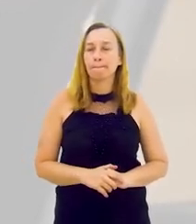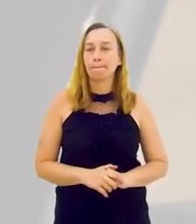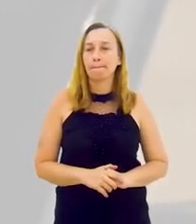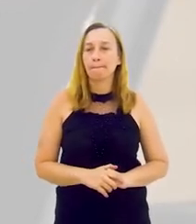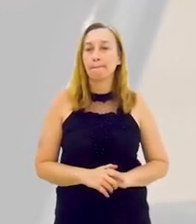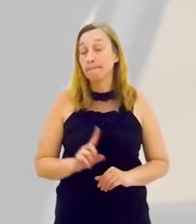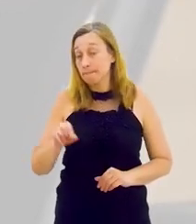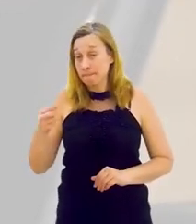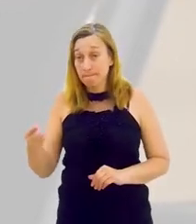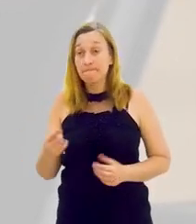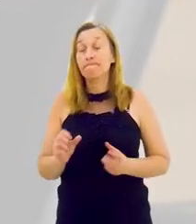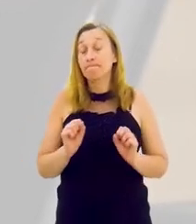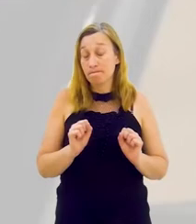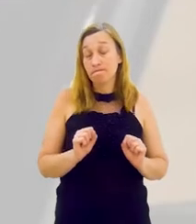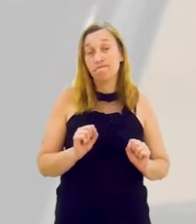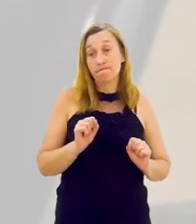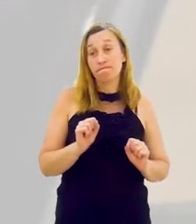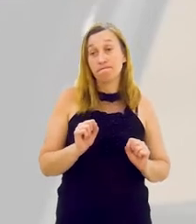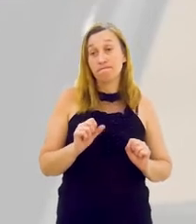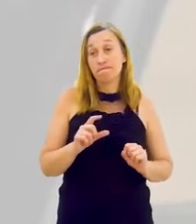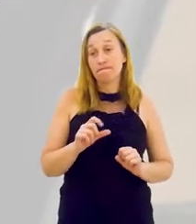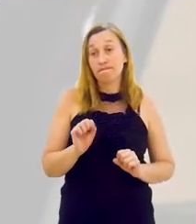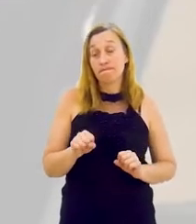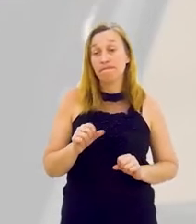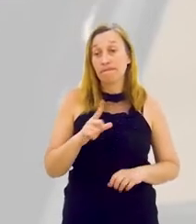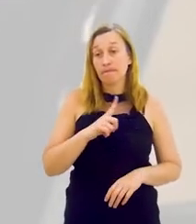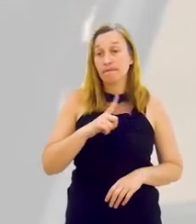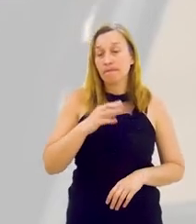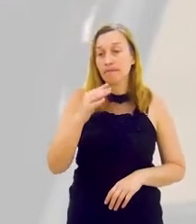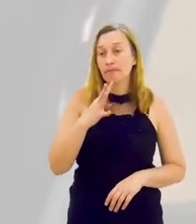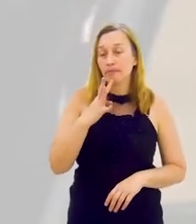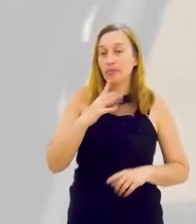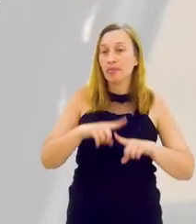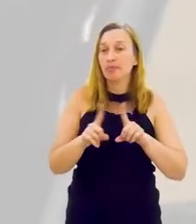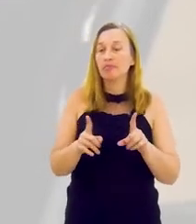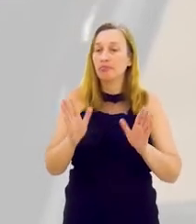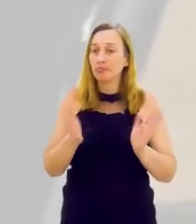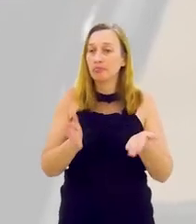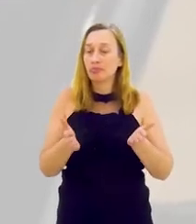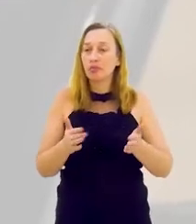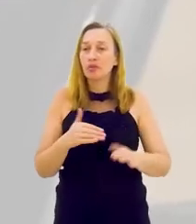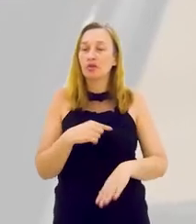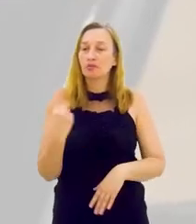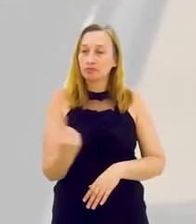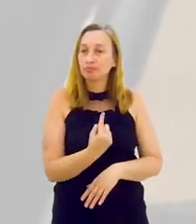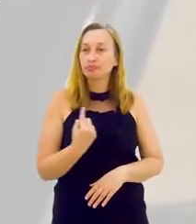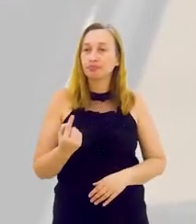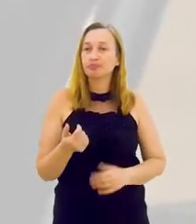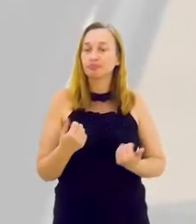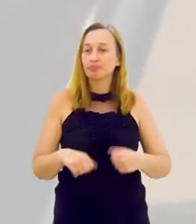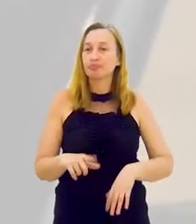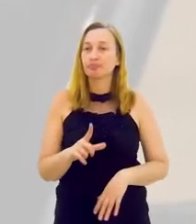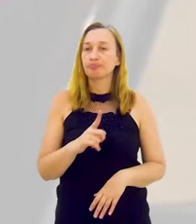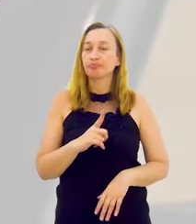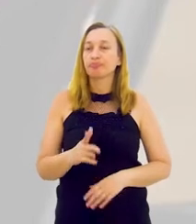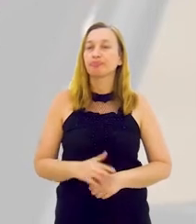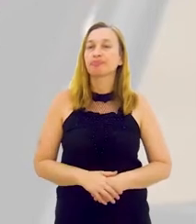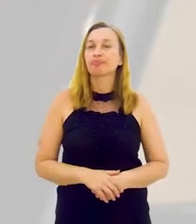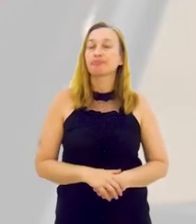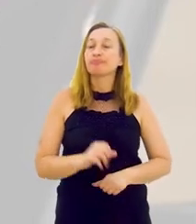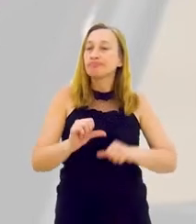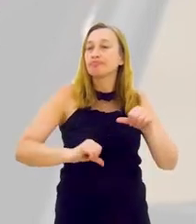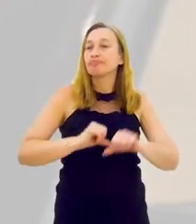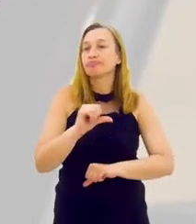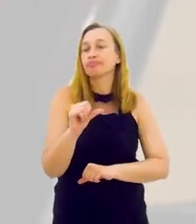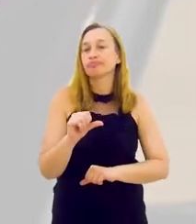de big data, etc. Pode ter, vai ter autoridade. Mas o que exige hoje de todos nós é